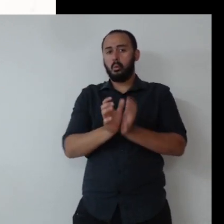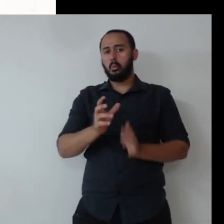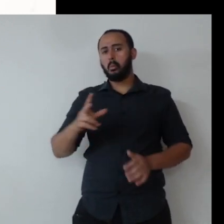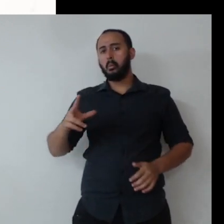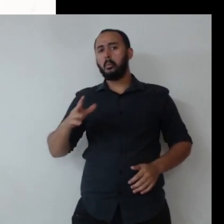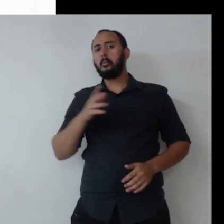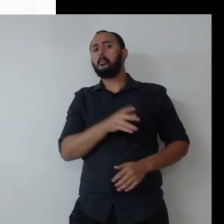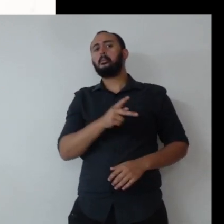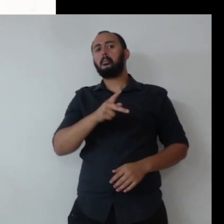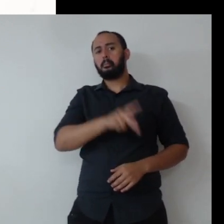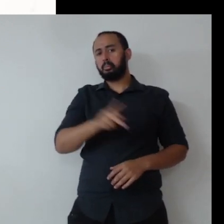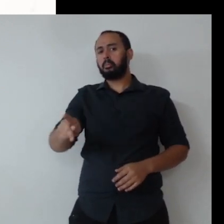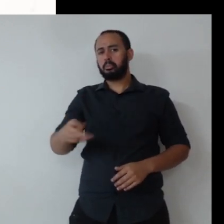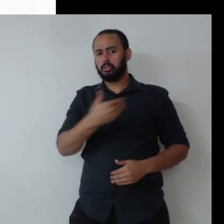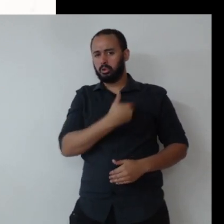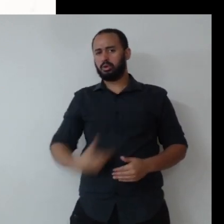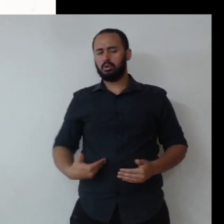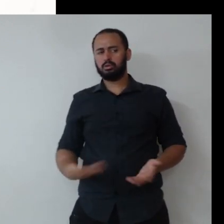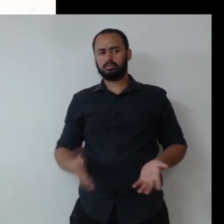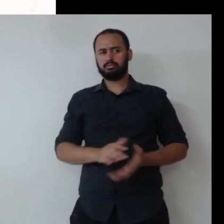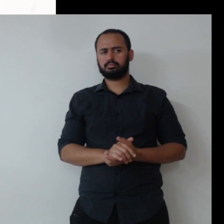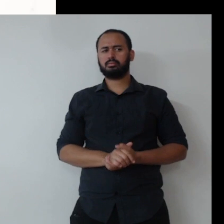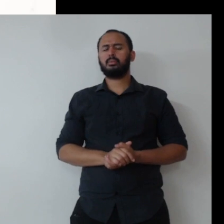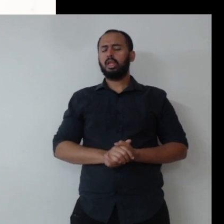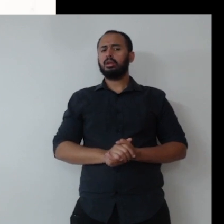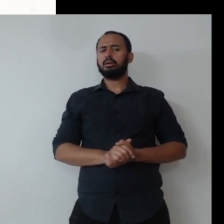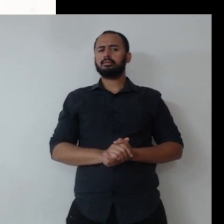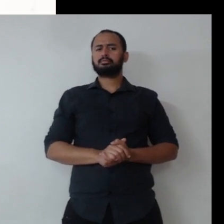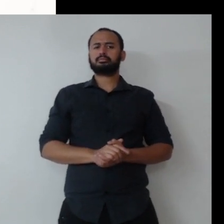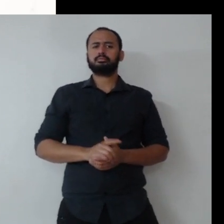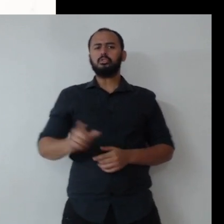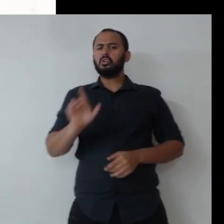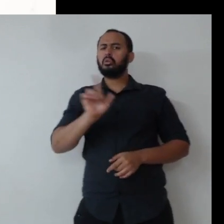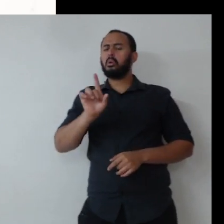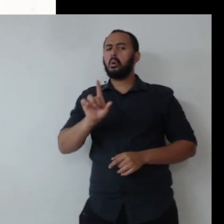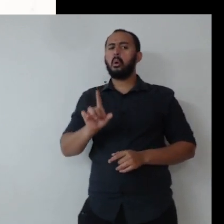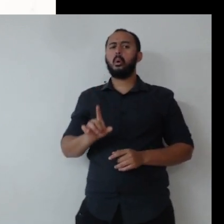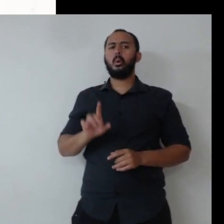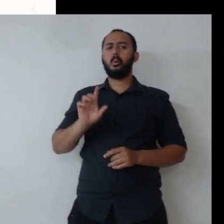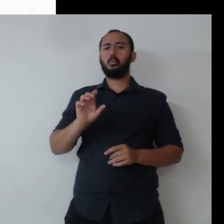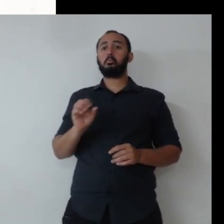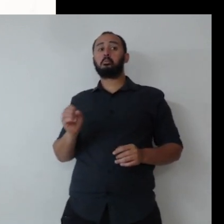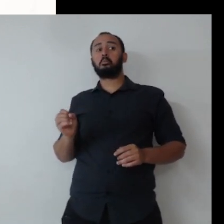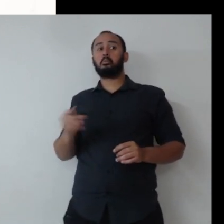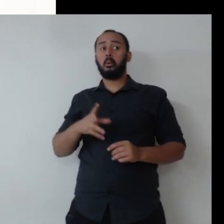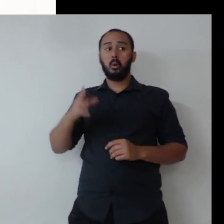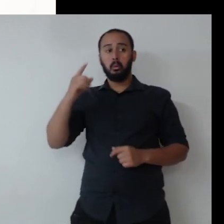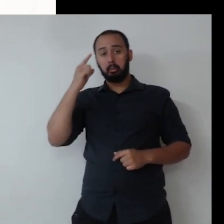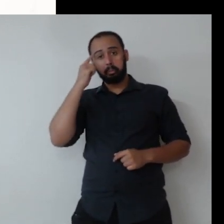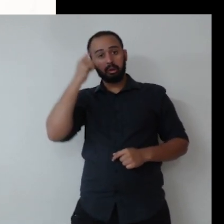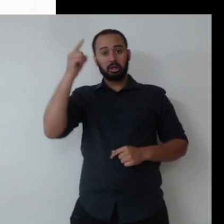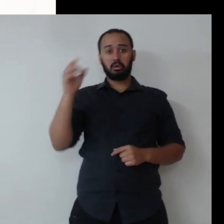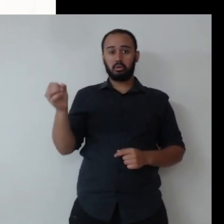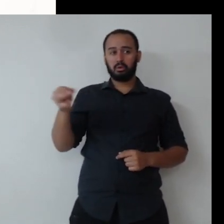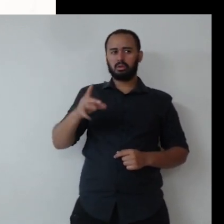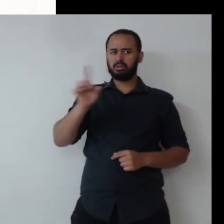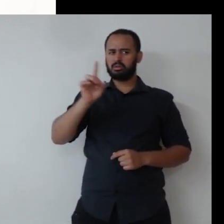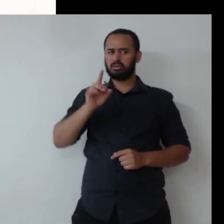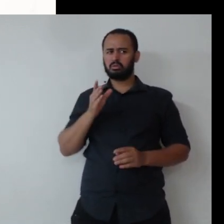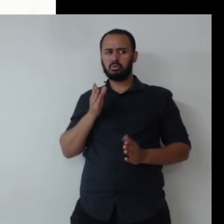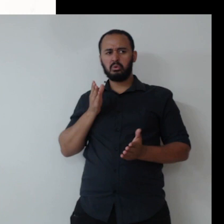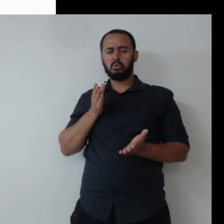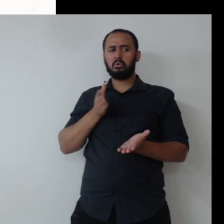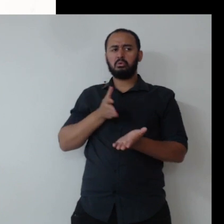que seja um modismo, seja um novo conceito que não é bem assim, como eu trouxe aí por essa trajetória